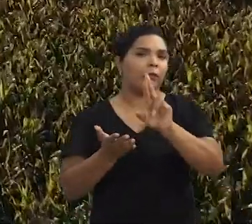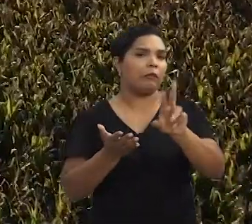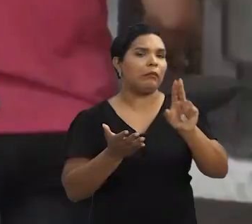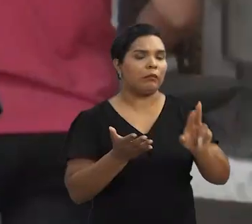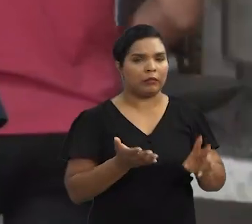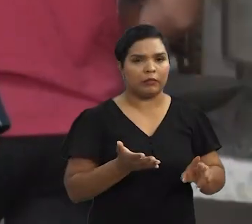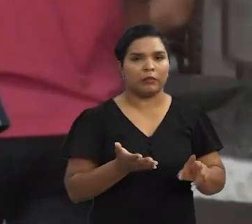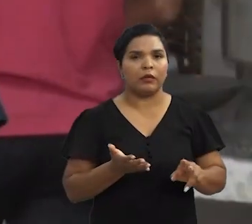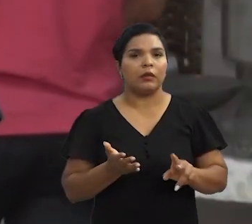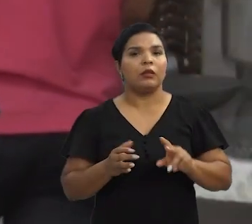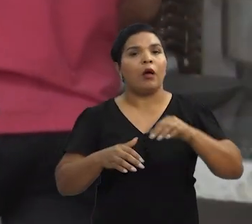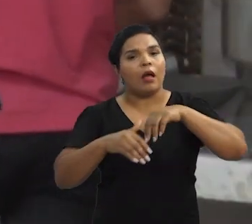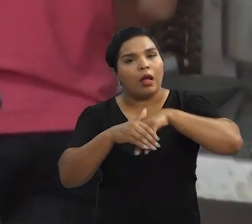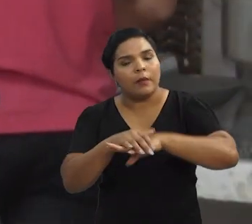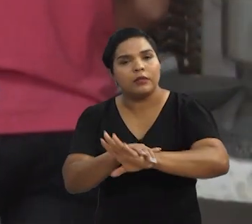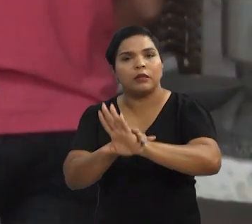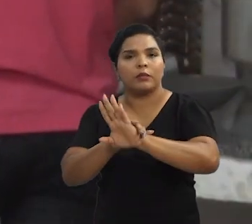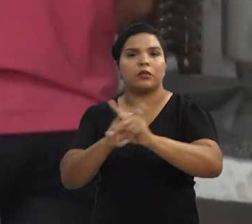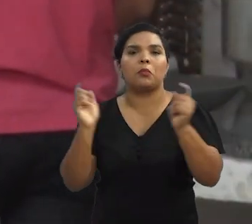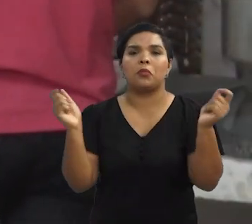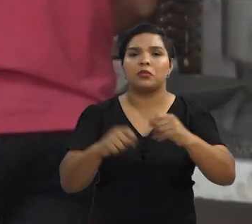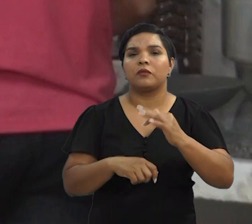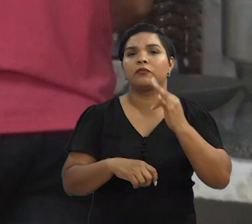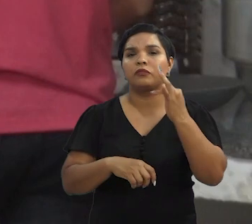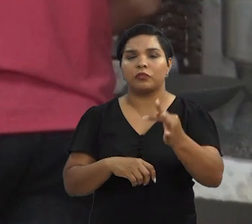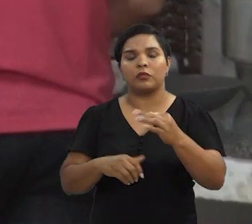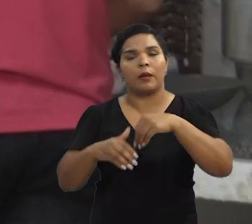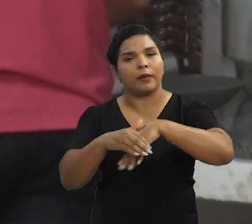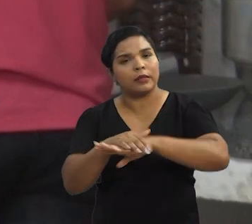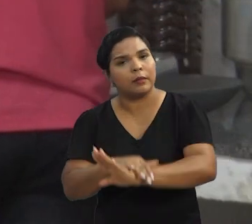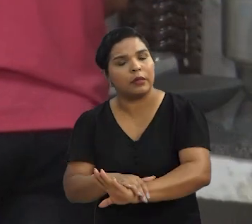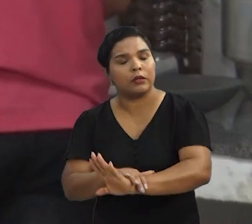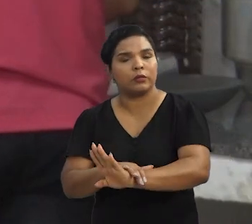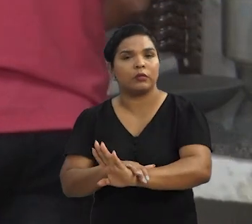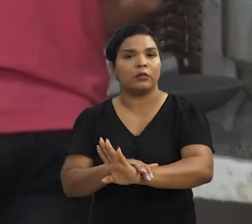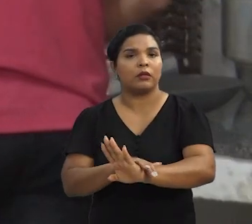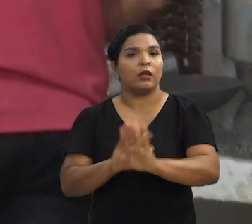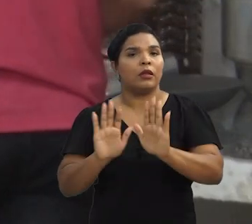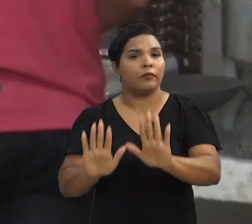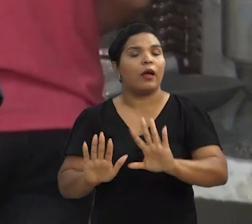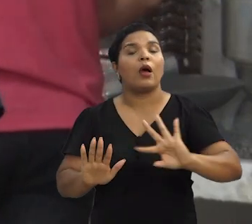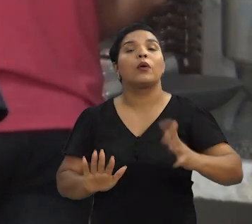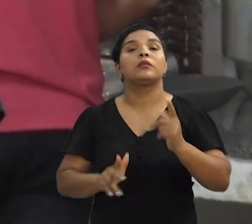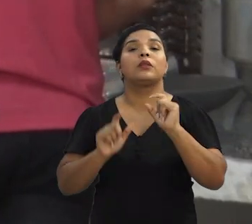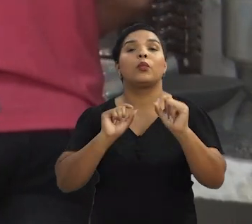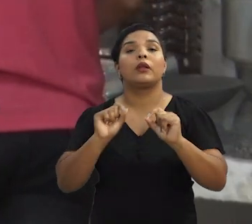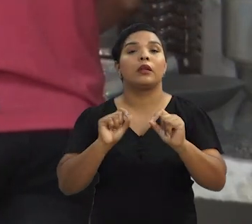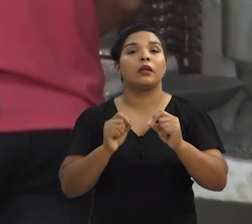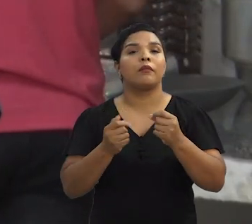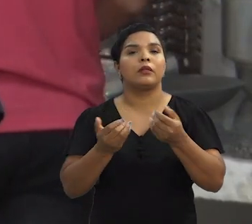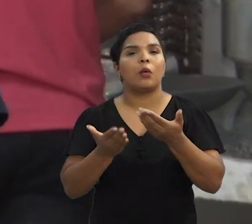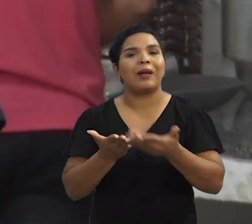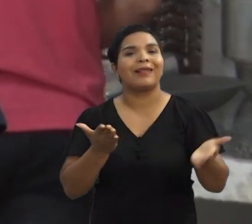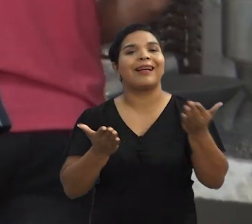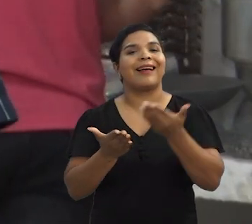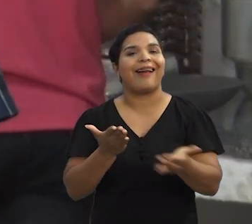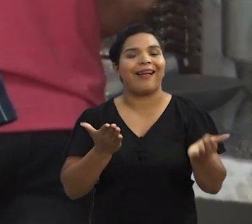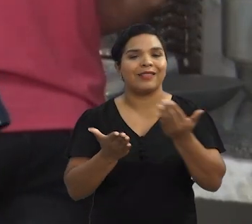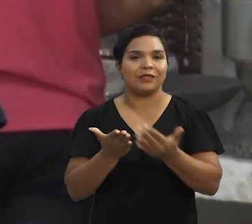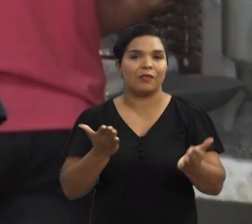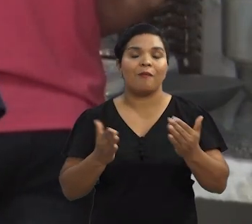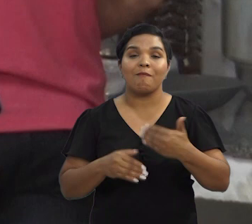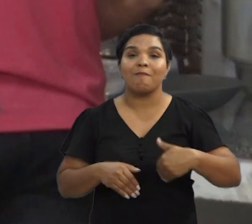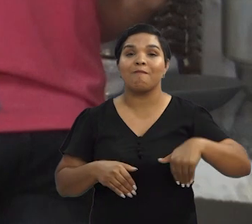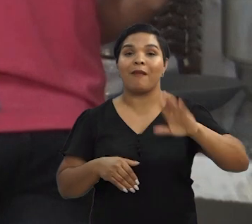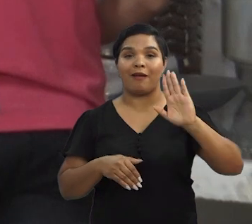-organismos. Isso é levado para o armazenamento. No futuro, armazenamento vai acontecer o quê? Ele vai ter um gasto muito